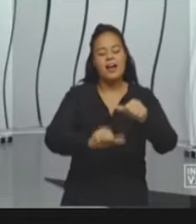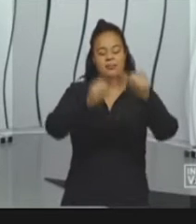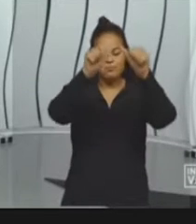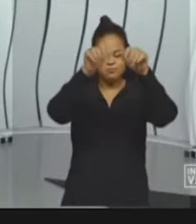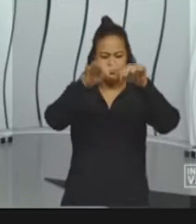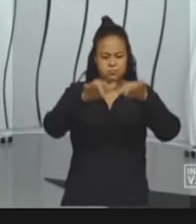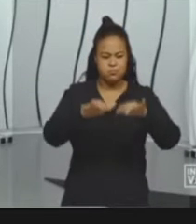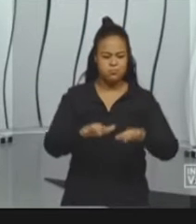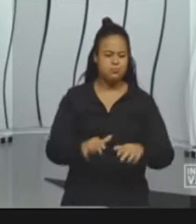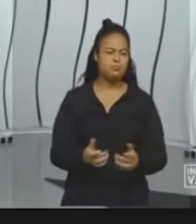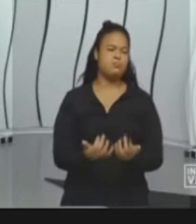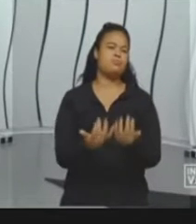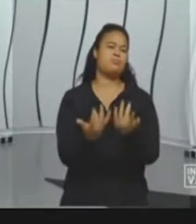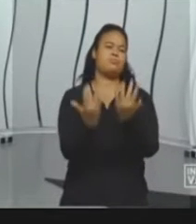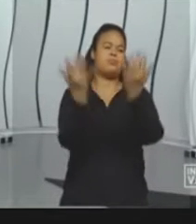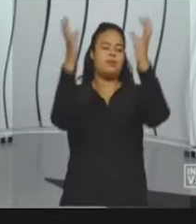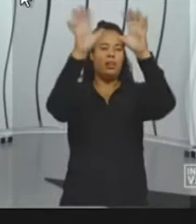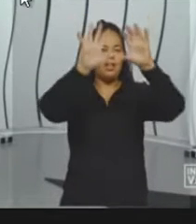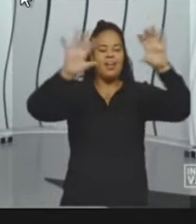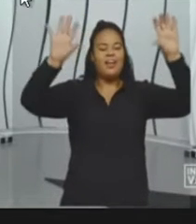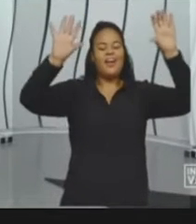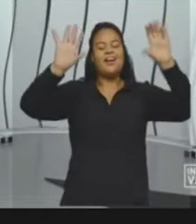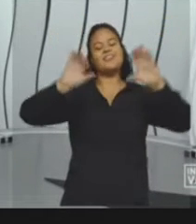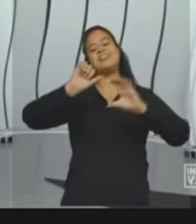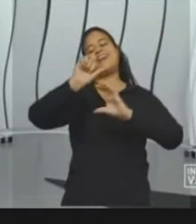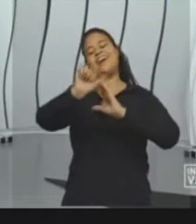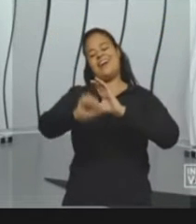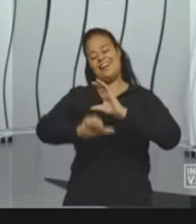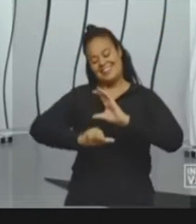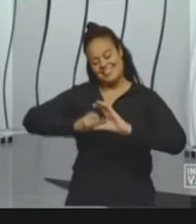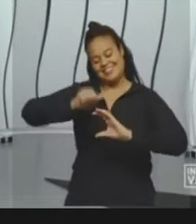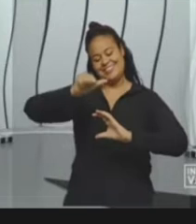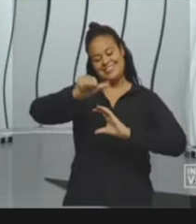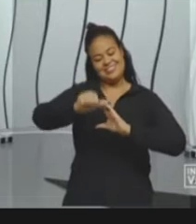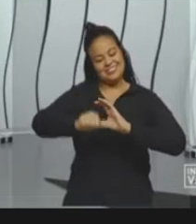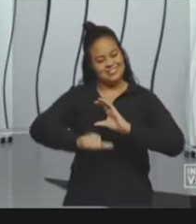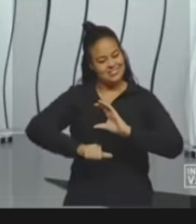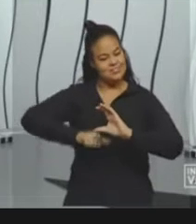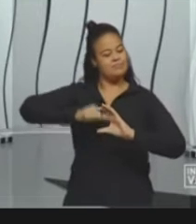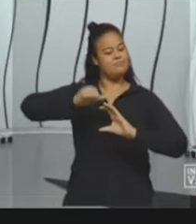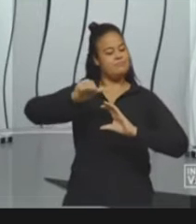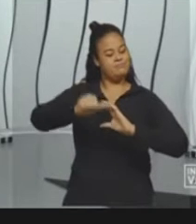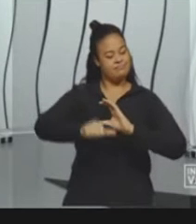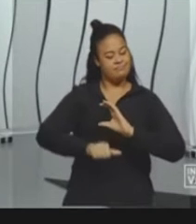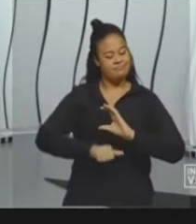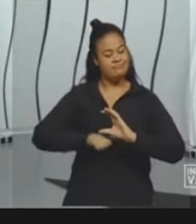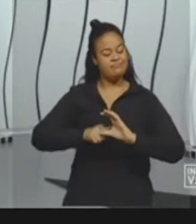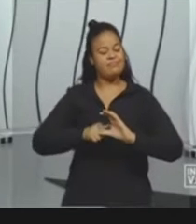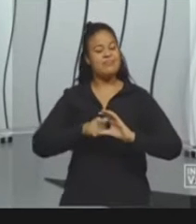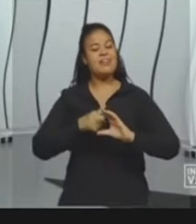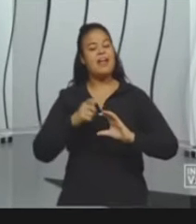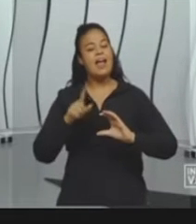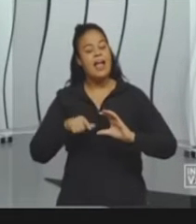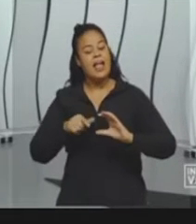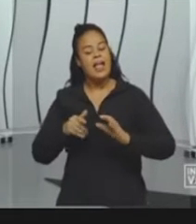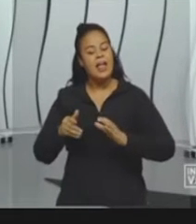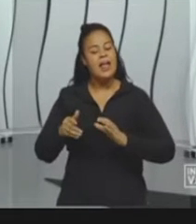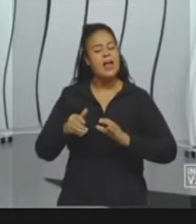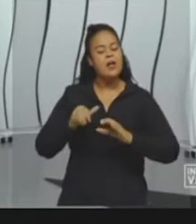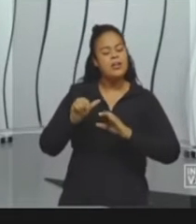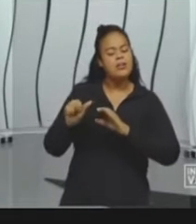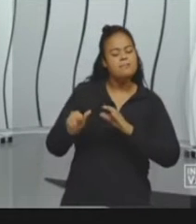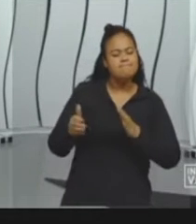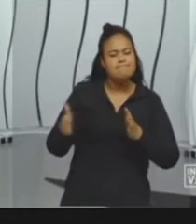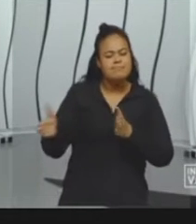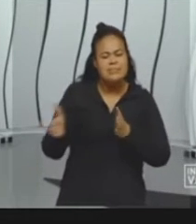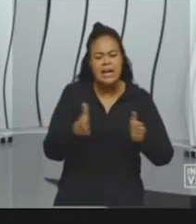de novo. Está vendo que isso é uma trajetória cíclica,